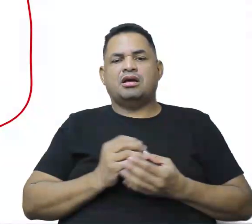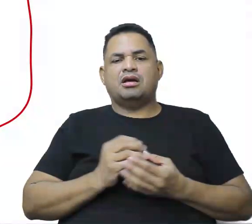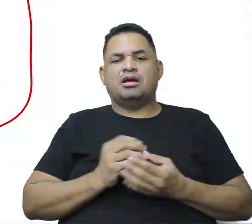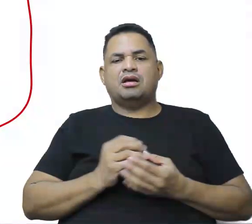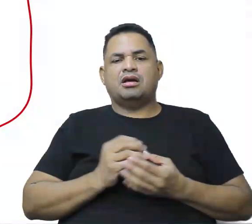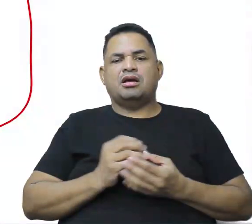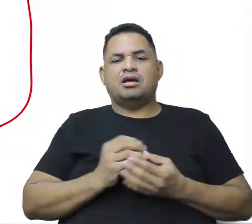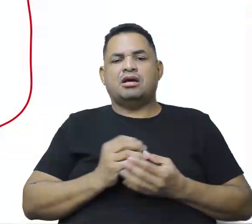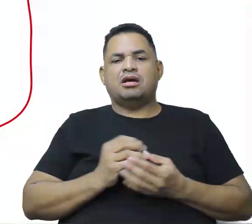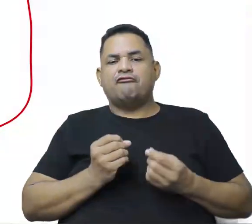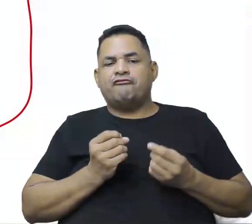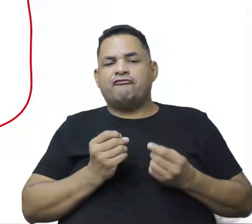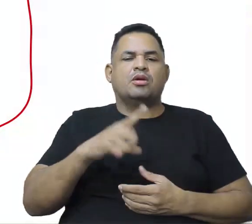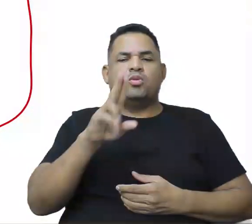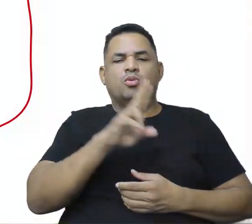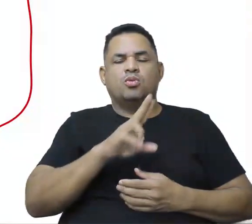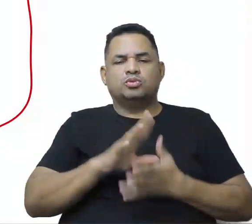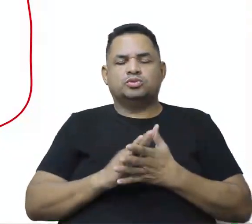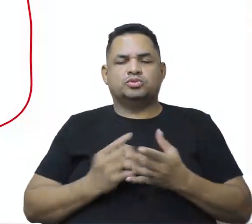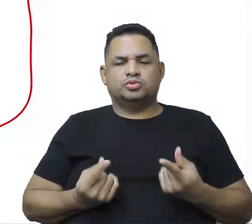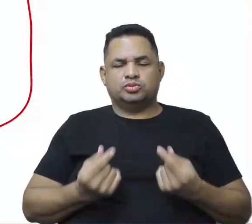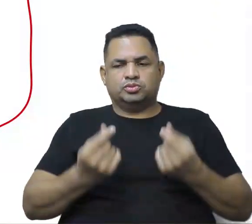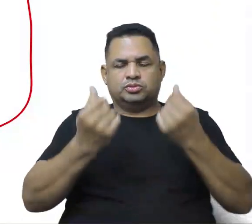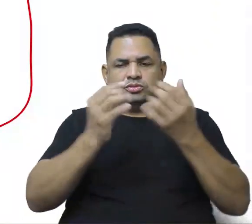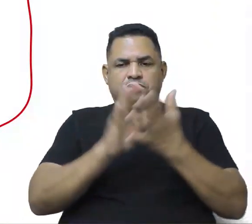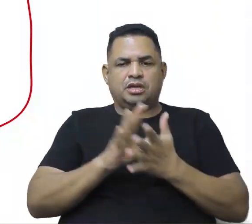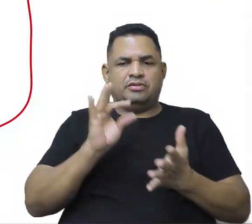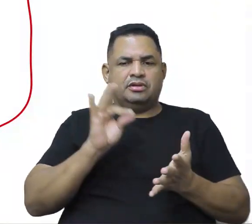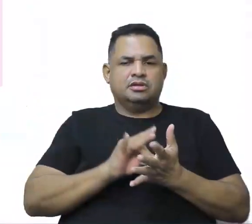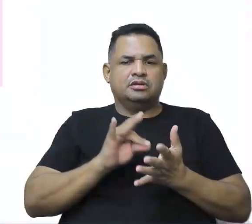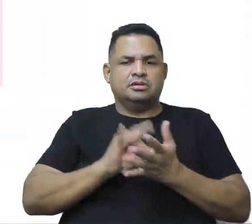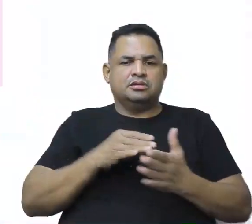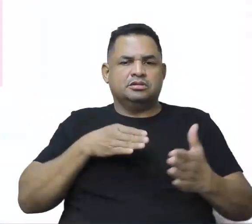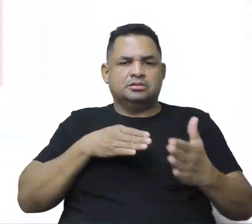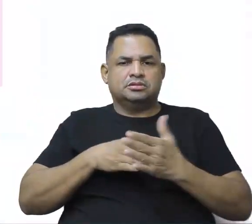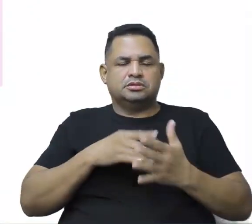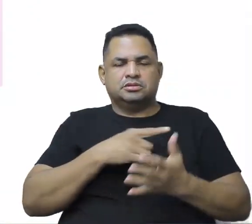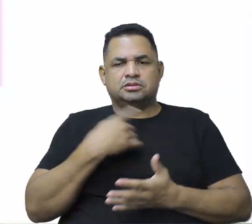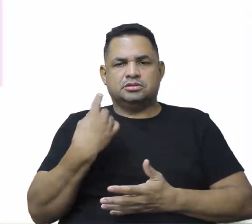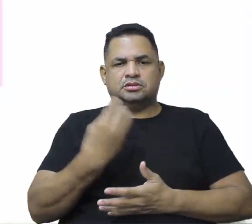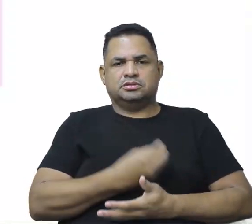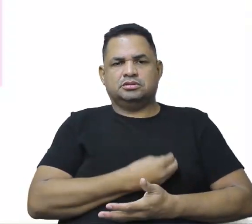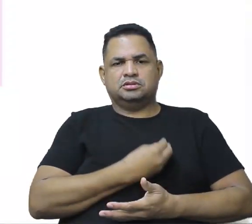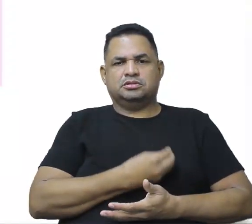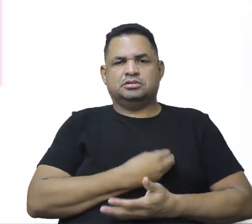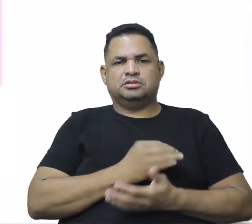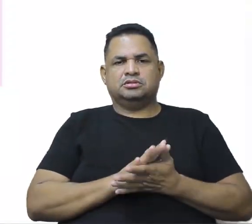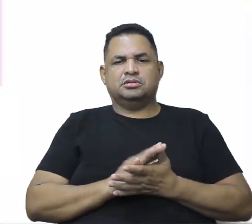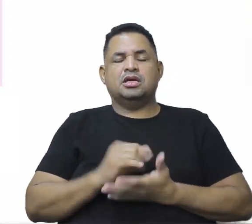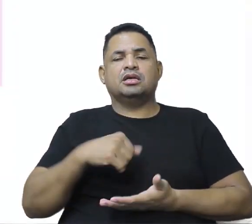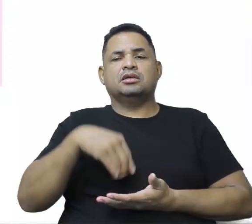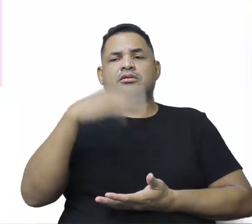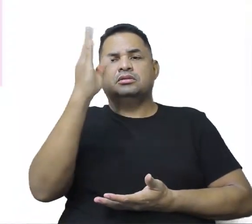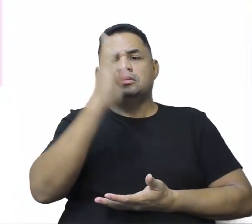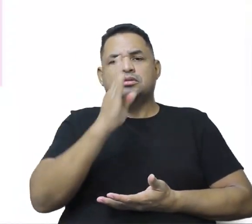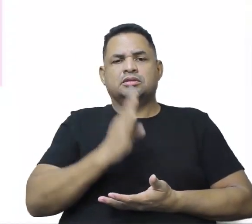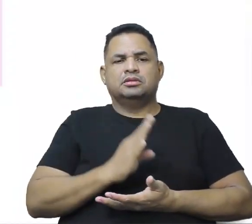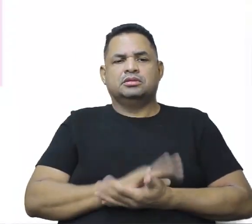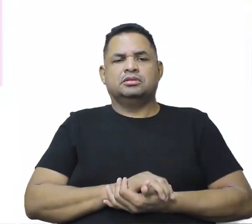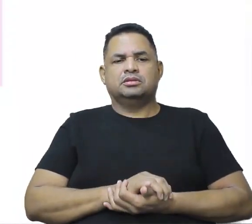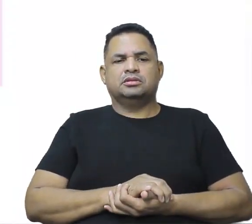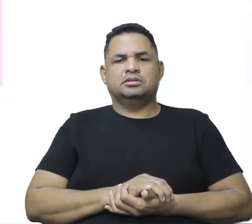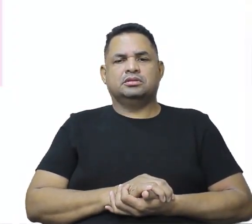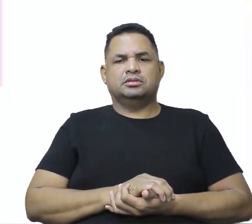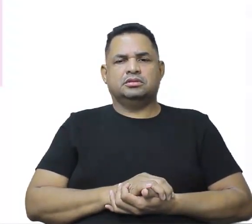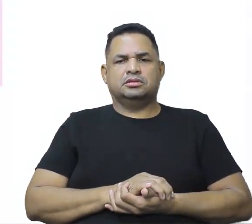consumo, obtenção de lucro, ele realmente atinge aí as nossas vidas, né? E no Brasil, né? No